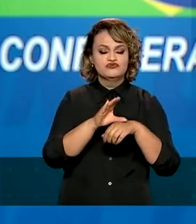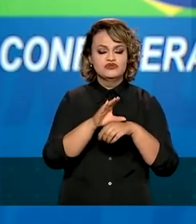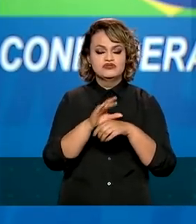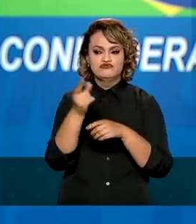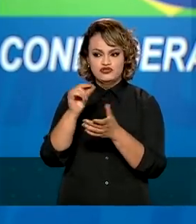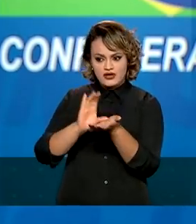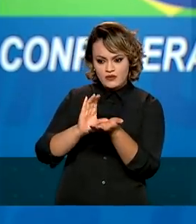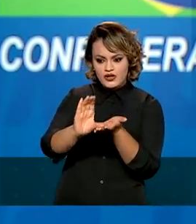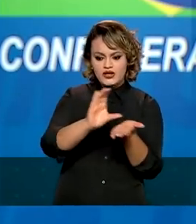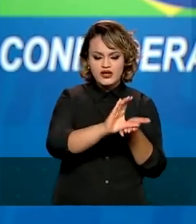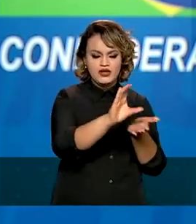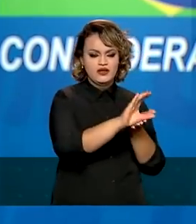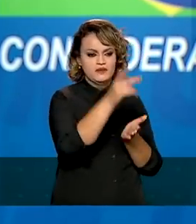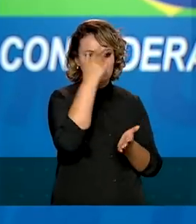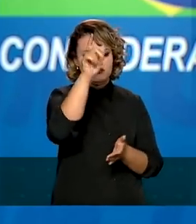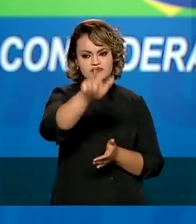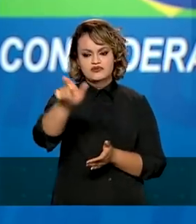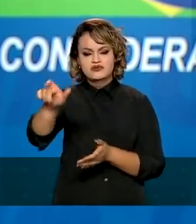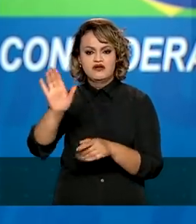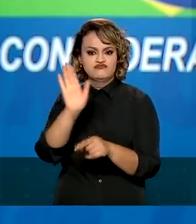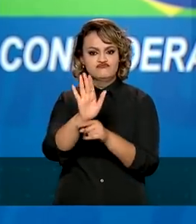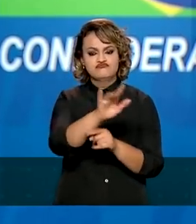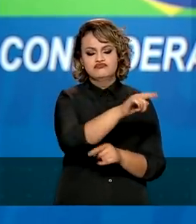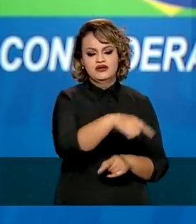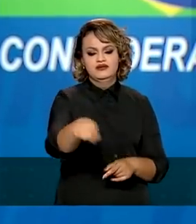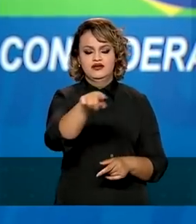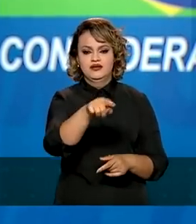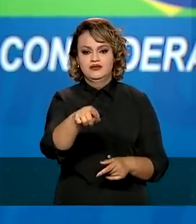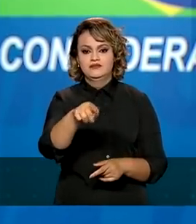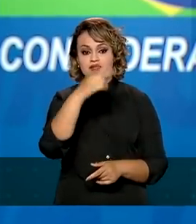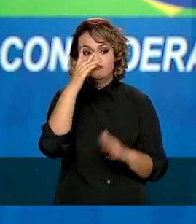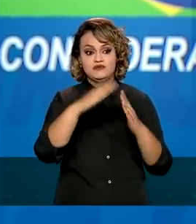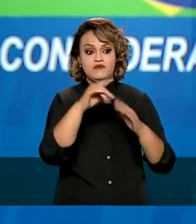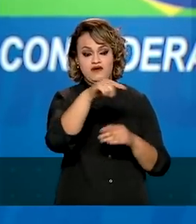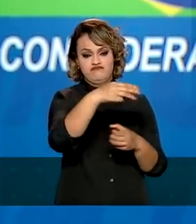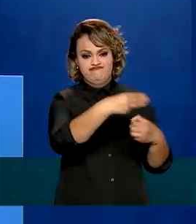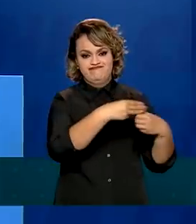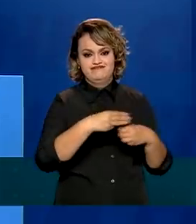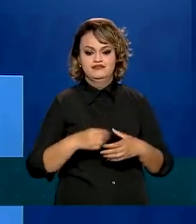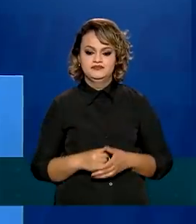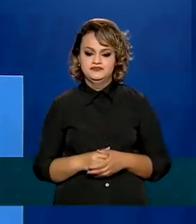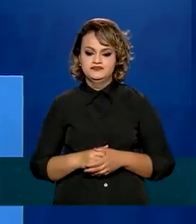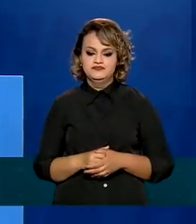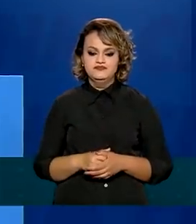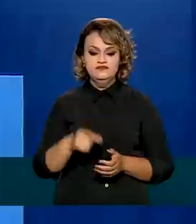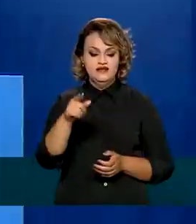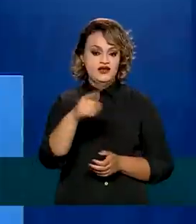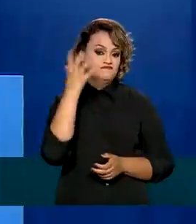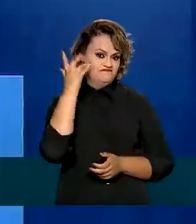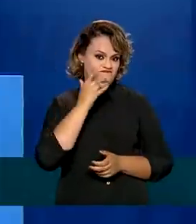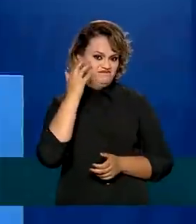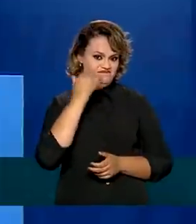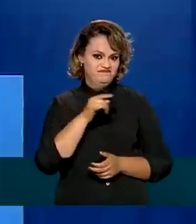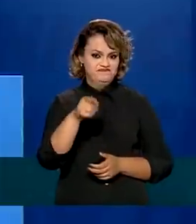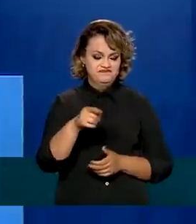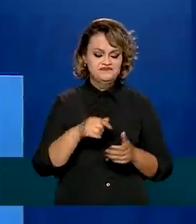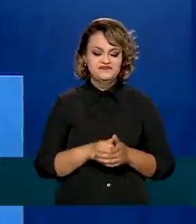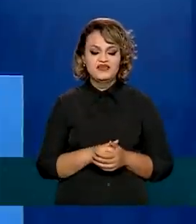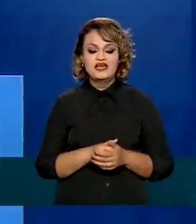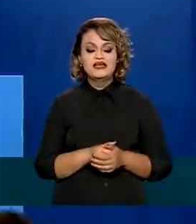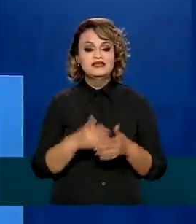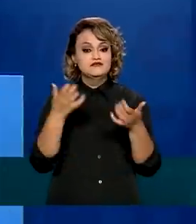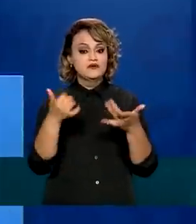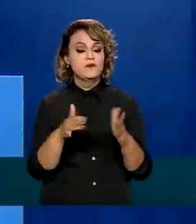até o final, a ponta final, que são as pessoas que vivem nos municípios. Já o presidente da Câmara, Arthur Lira,